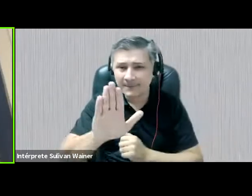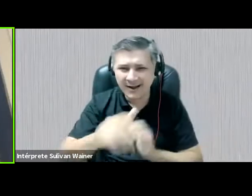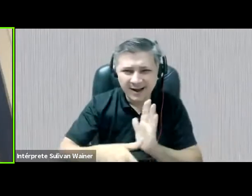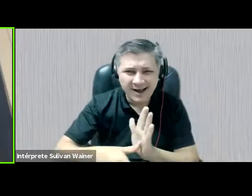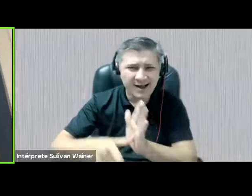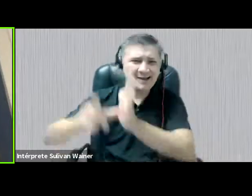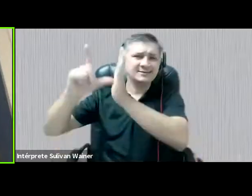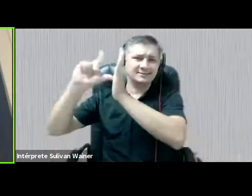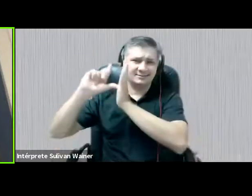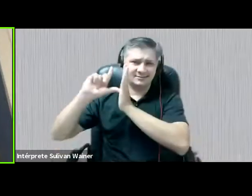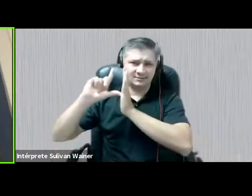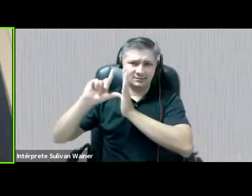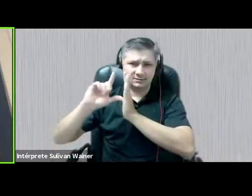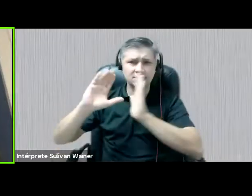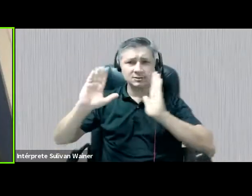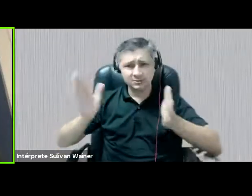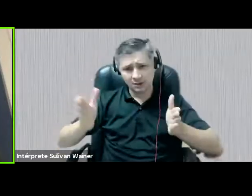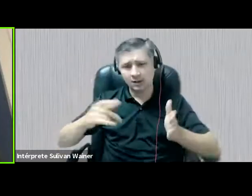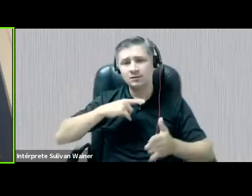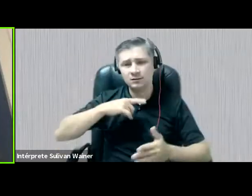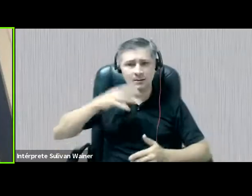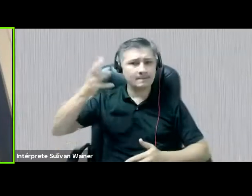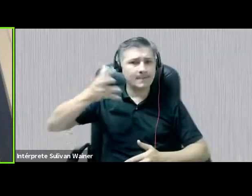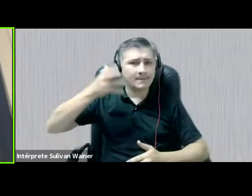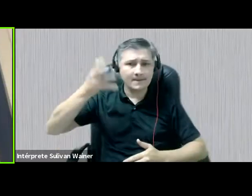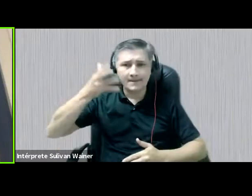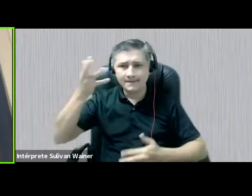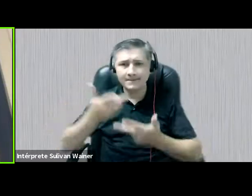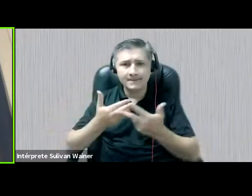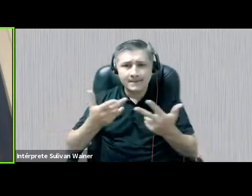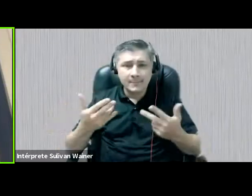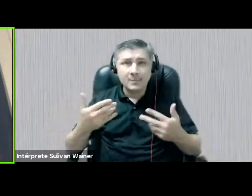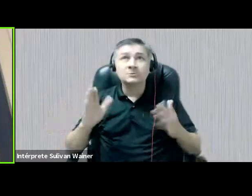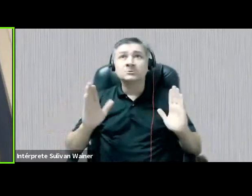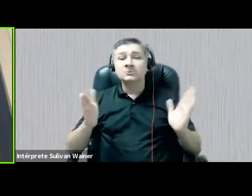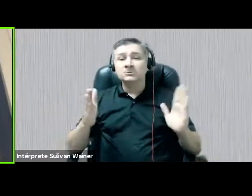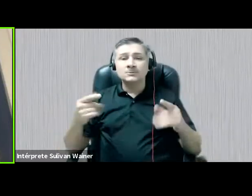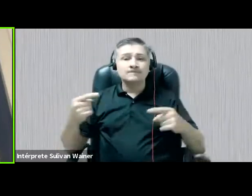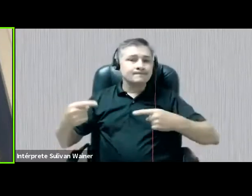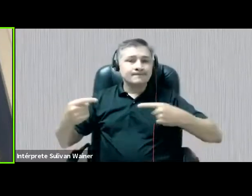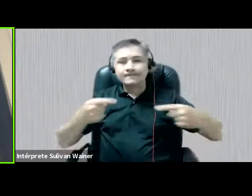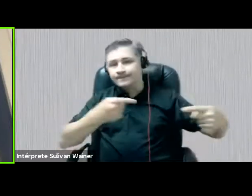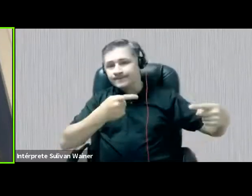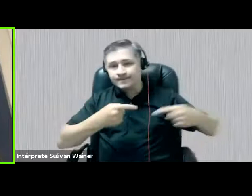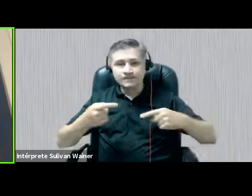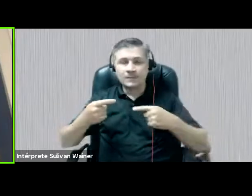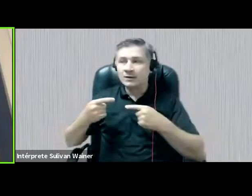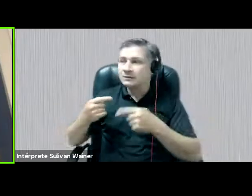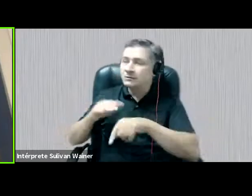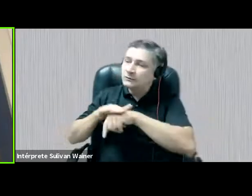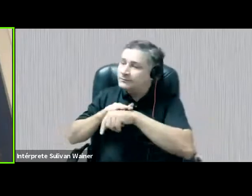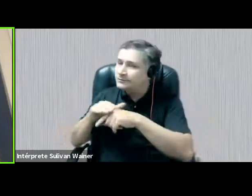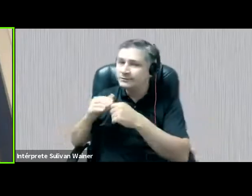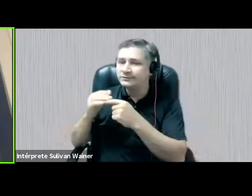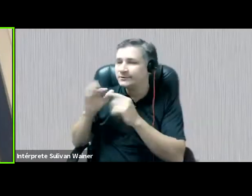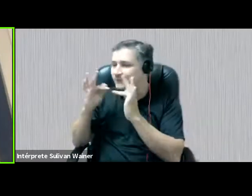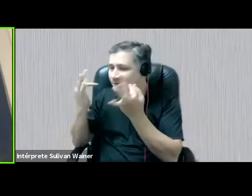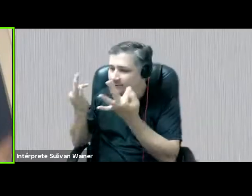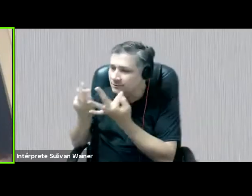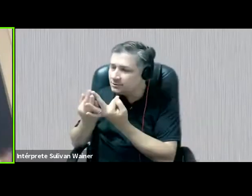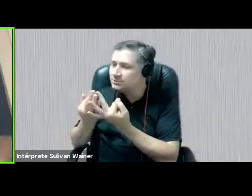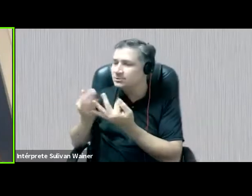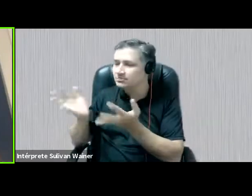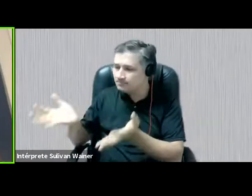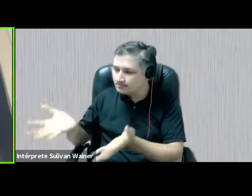nós já vínhamos transitando um pouco nesse diálogo com as famílias e com as crianças, com essa